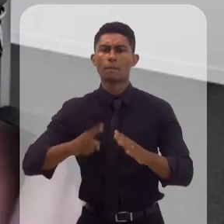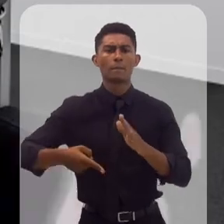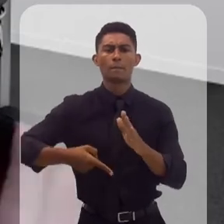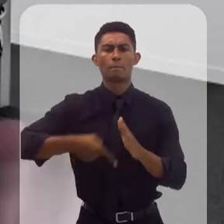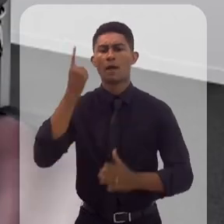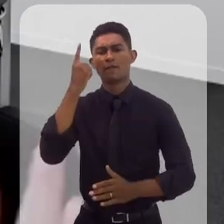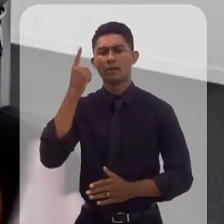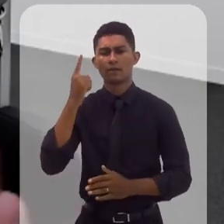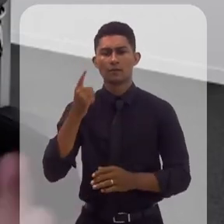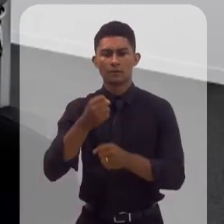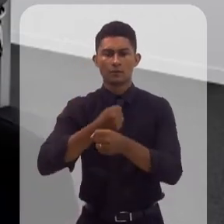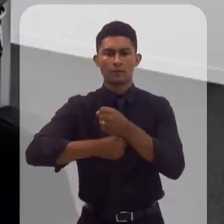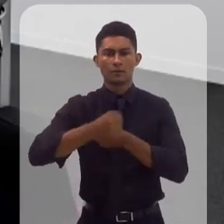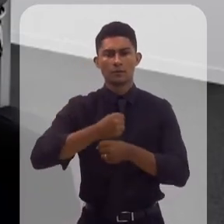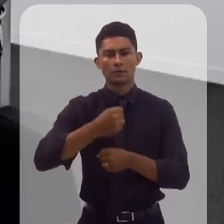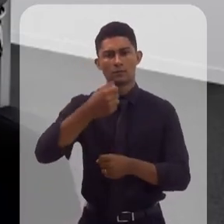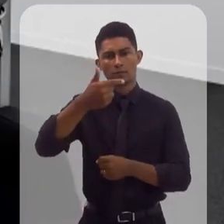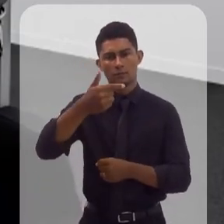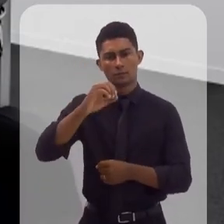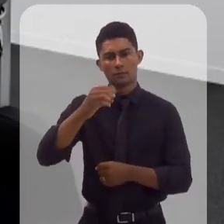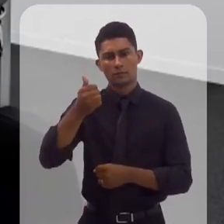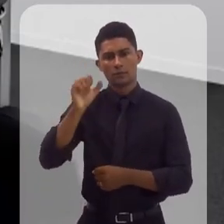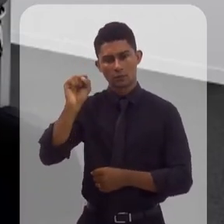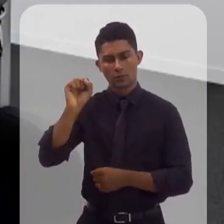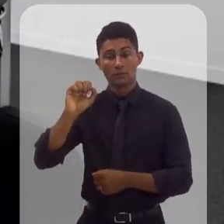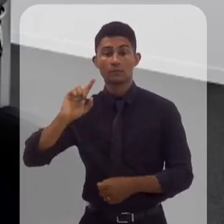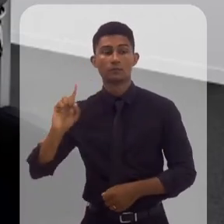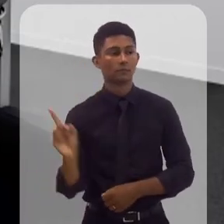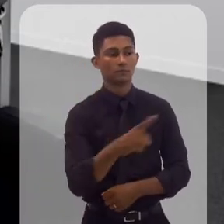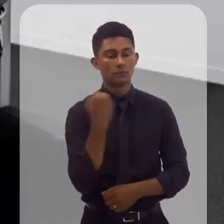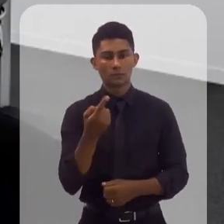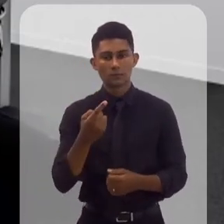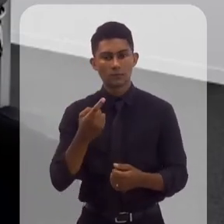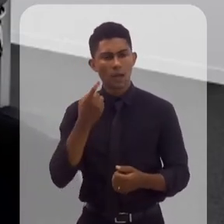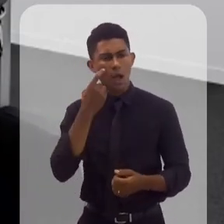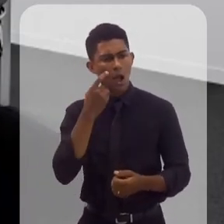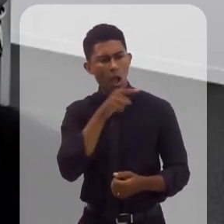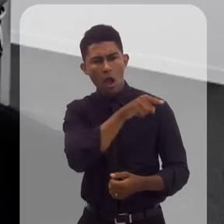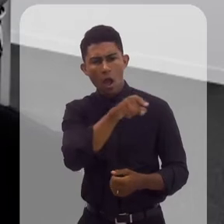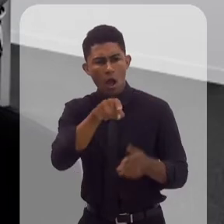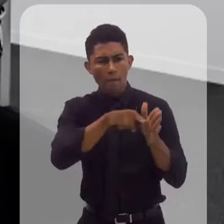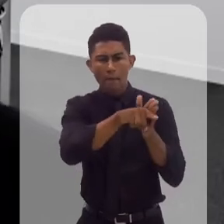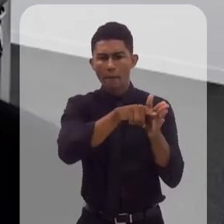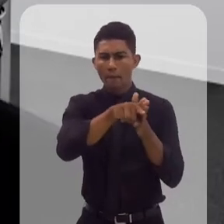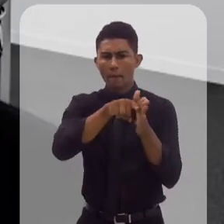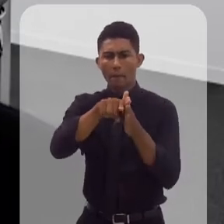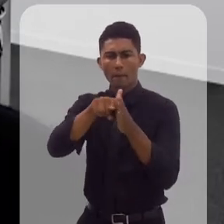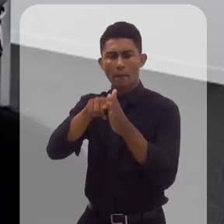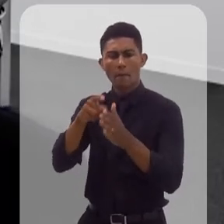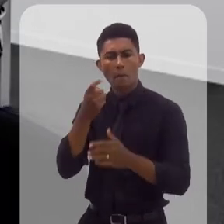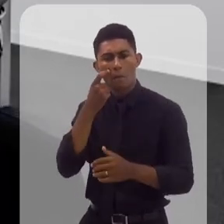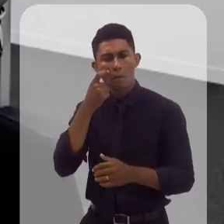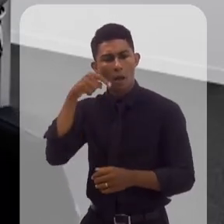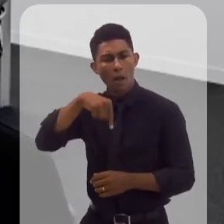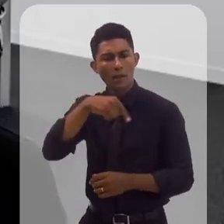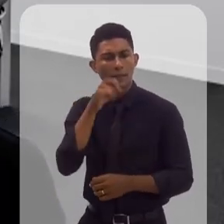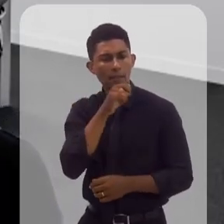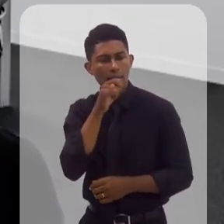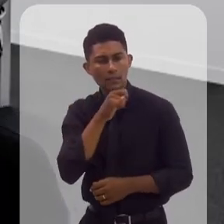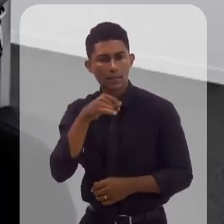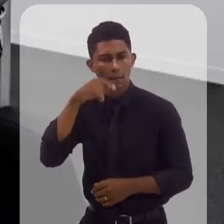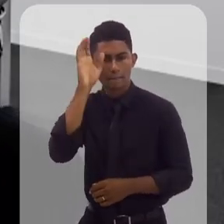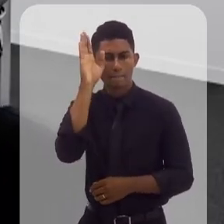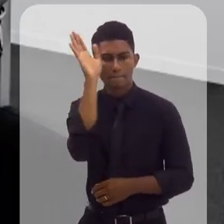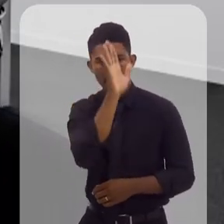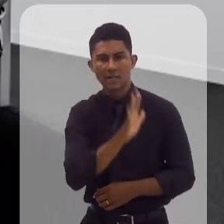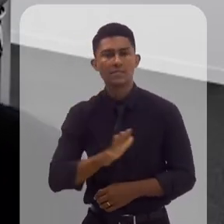vez nos nossos estudos, em 2018, quando a gente estava fazendo o mapeamento dos recursos energéticos disponíveis